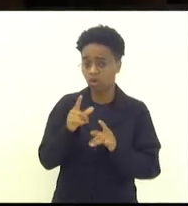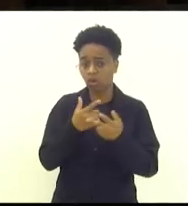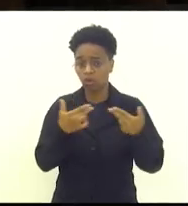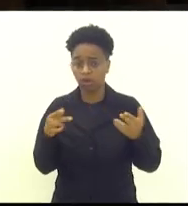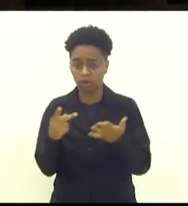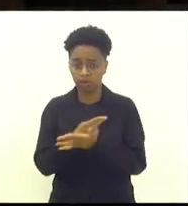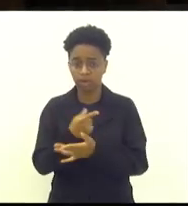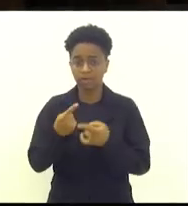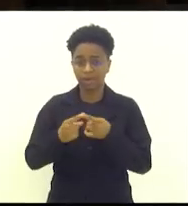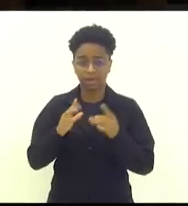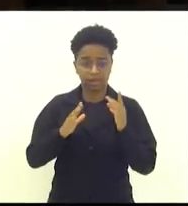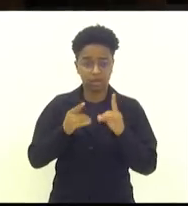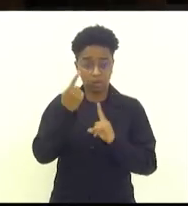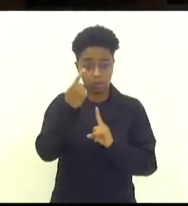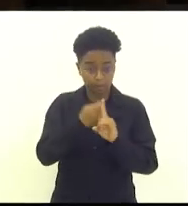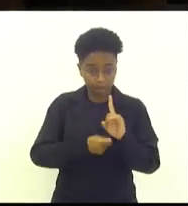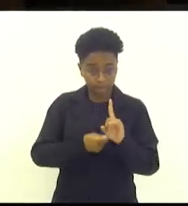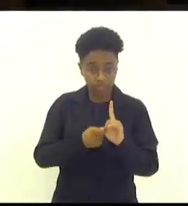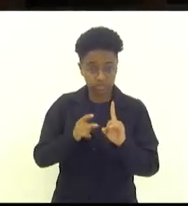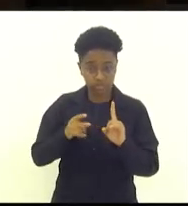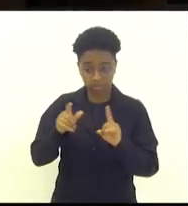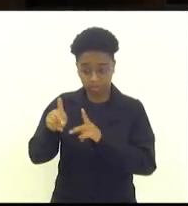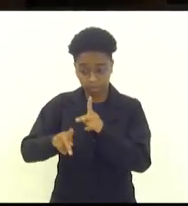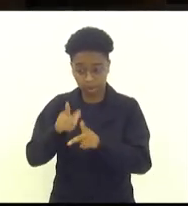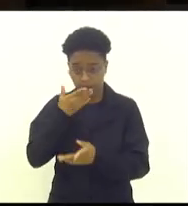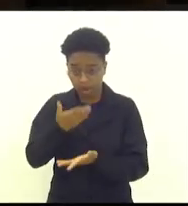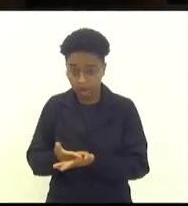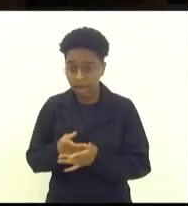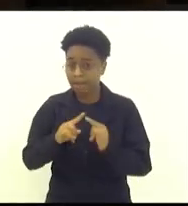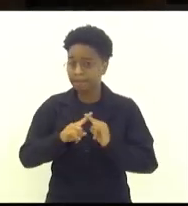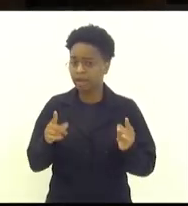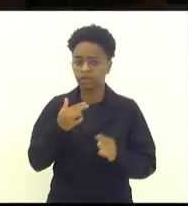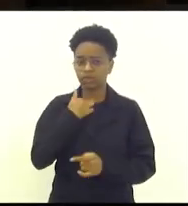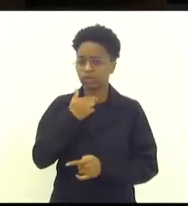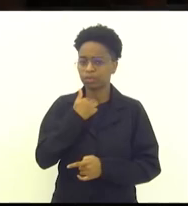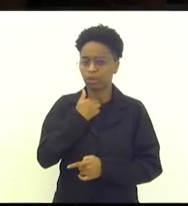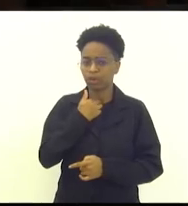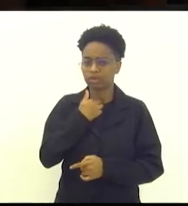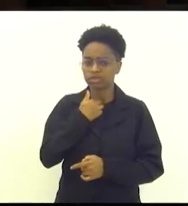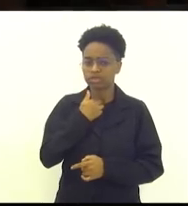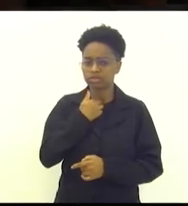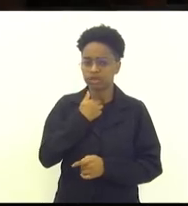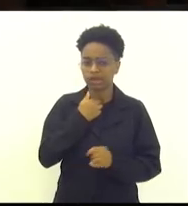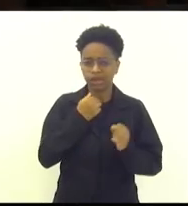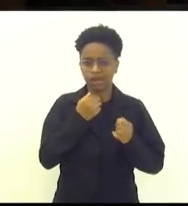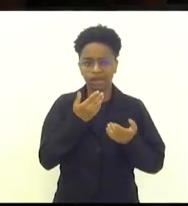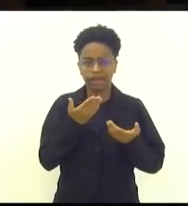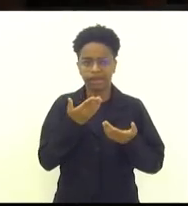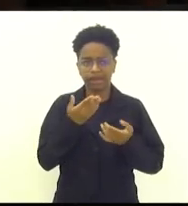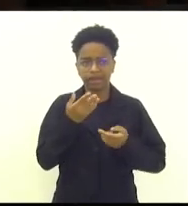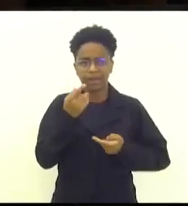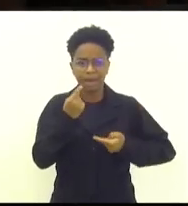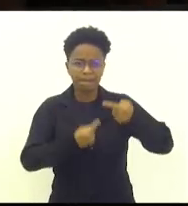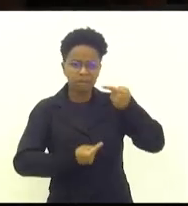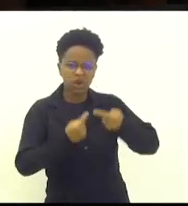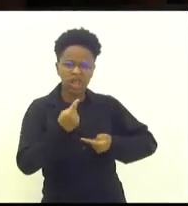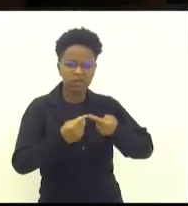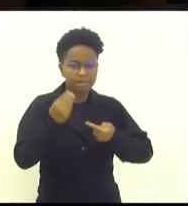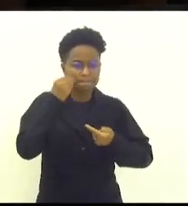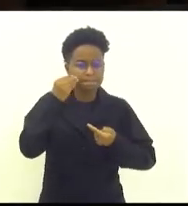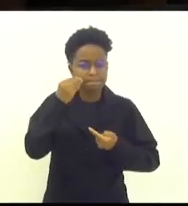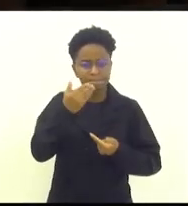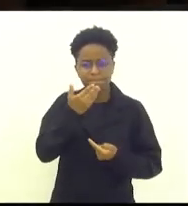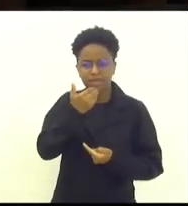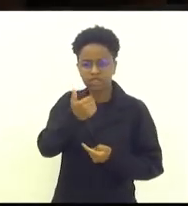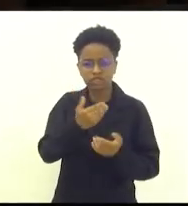escandalizam os cabofrienses, mas não eleve isso para o jogo político de um empichamento.